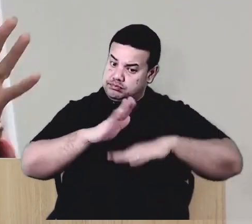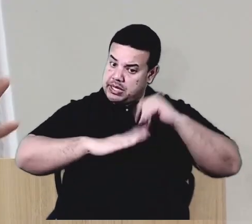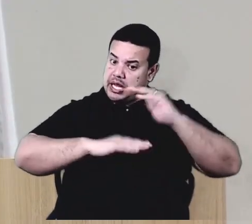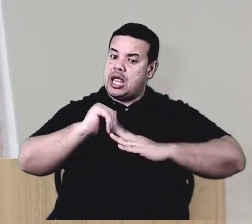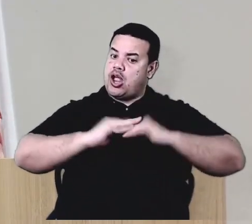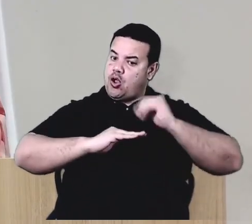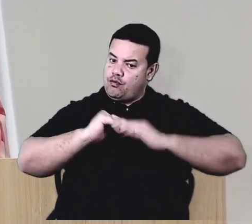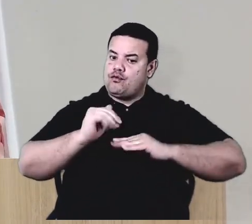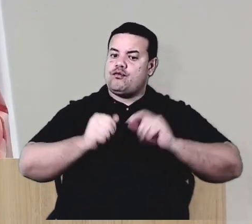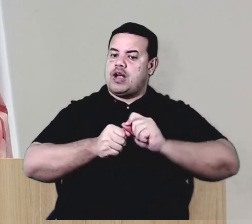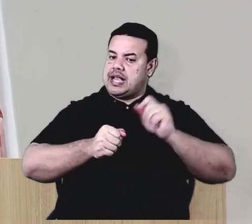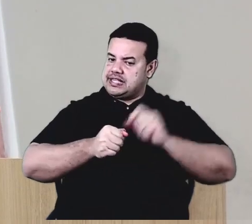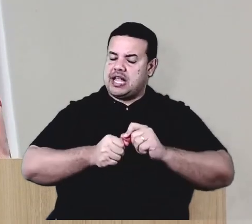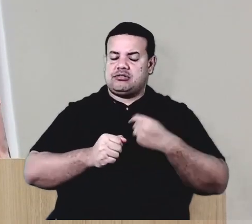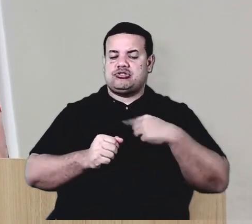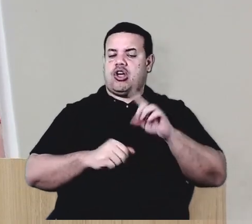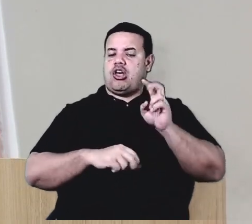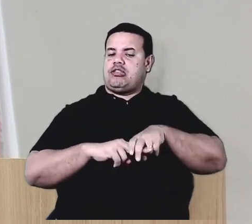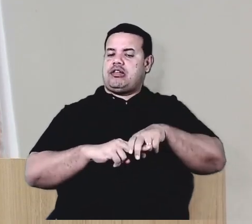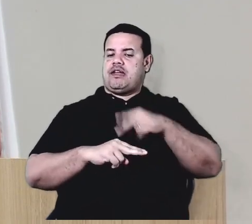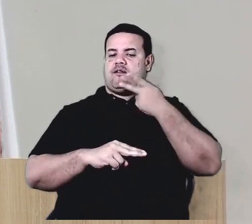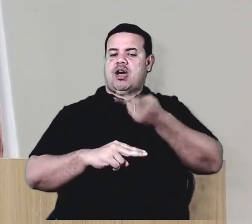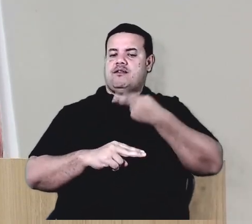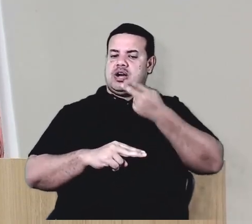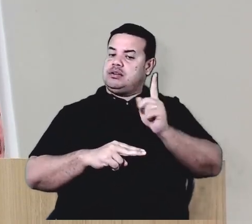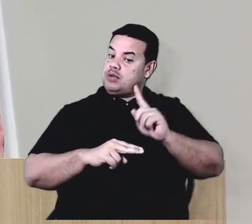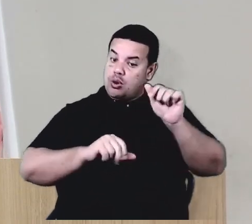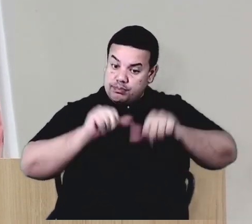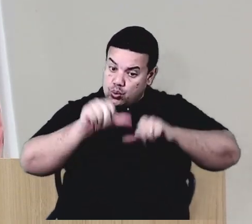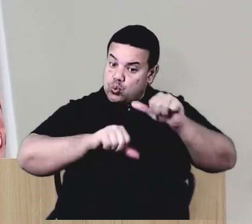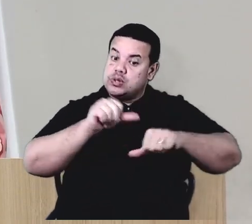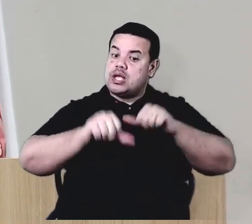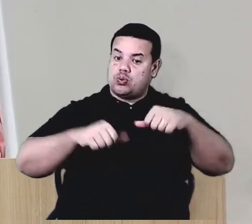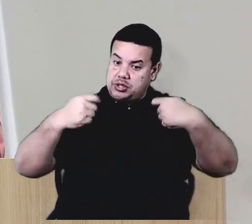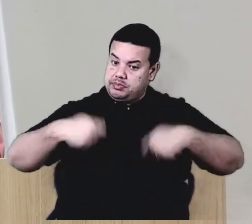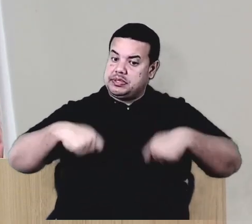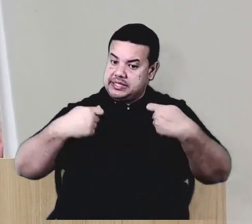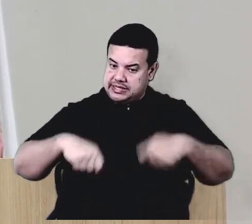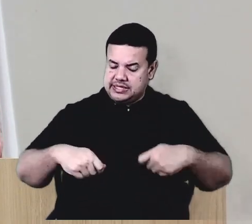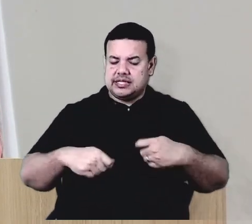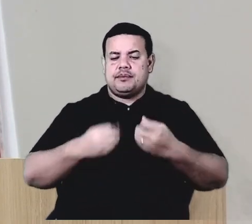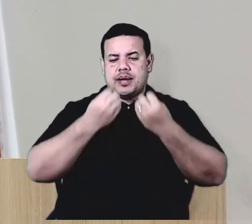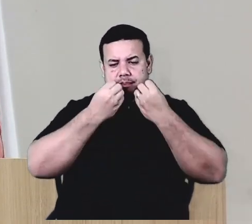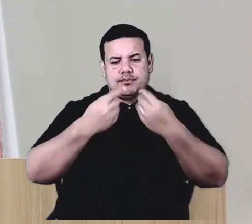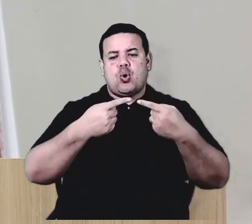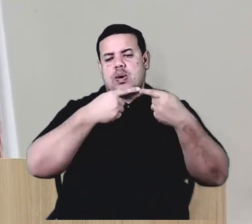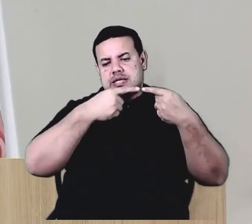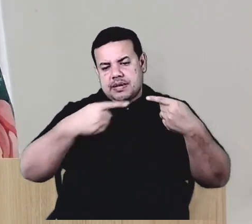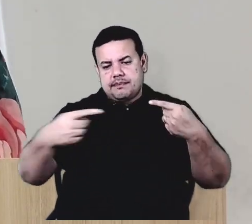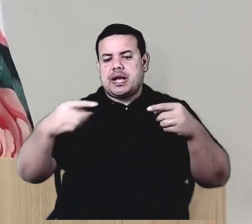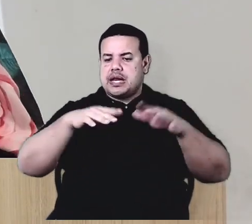representando sentado e falando. Mudando o que tem que ser mudado. Tenha uma ótima semana a todos e uma boa tarde.